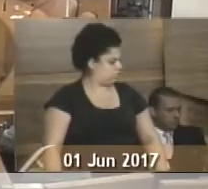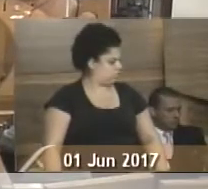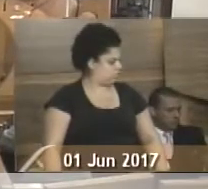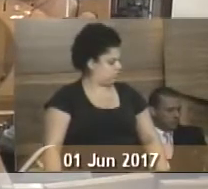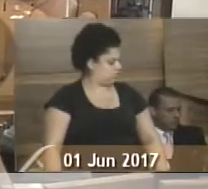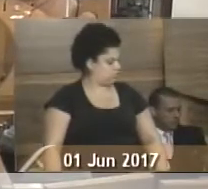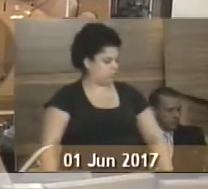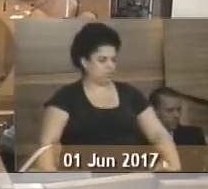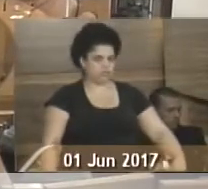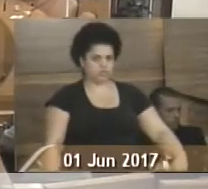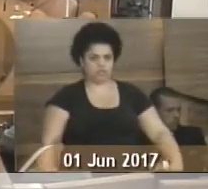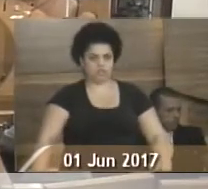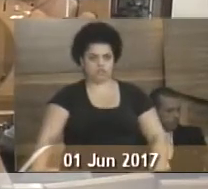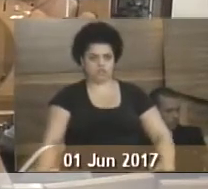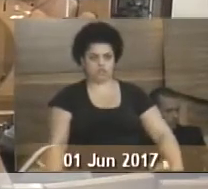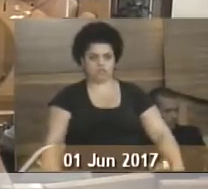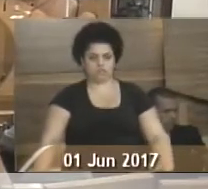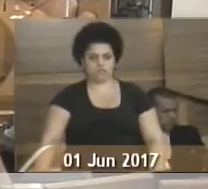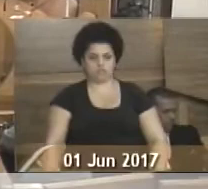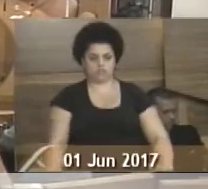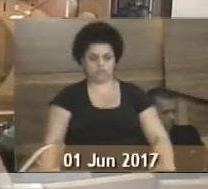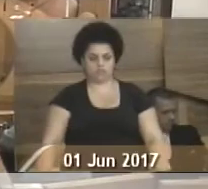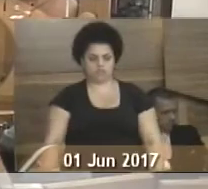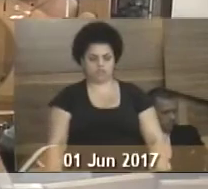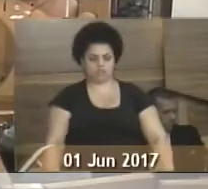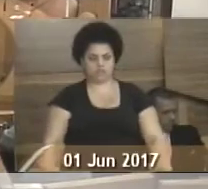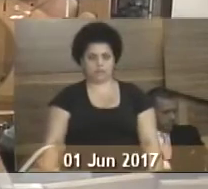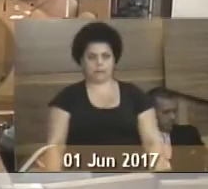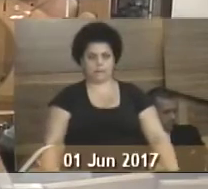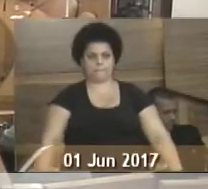São presidente, que reassuma o seu lugar.